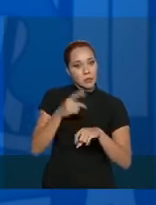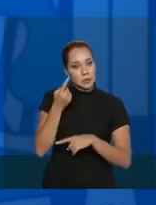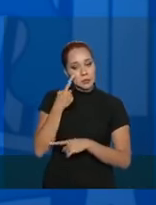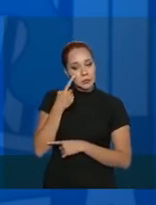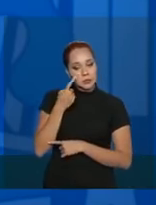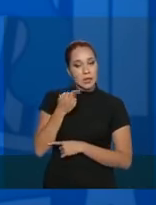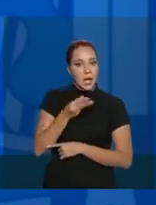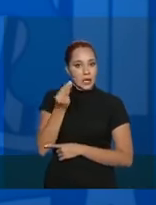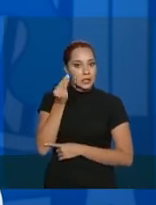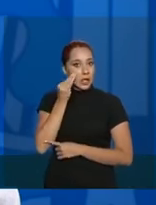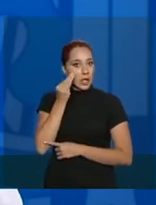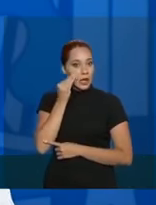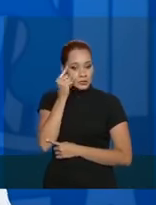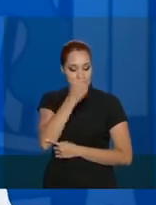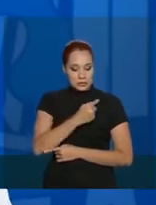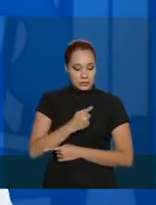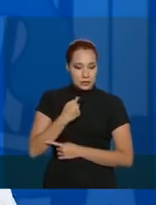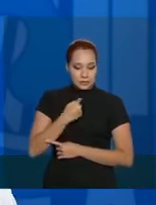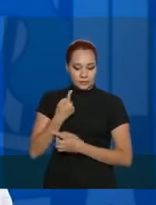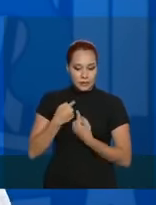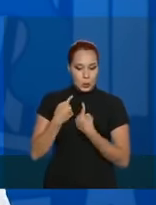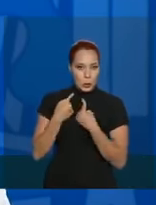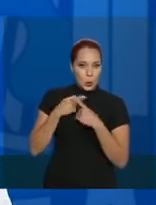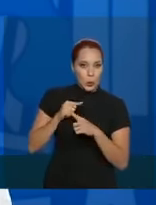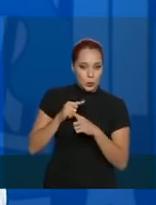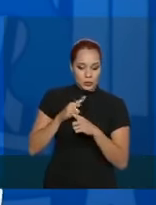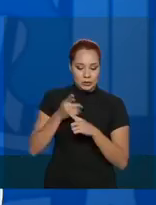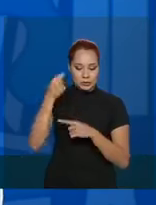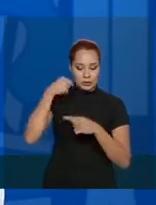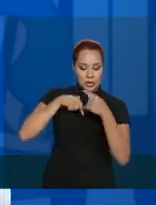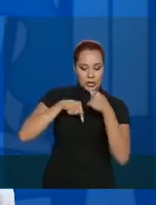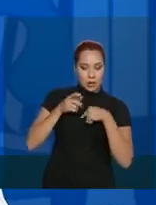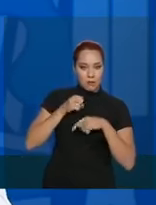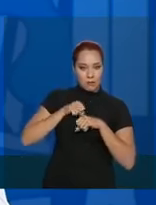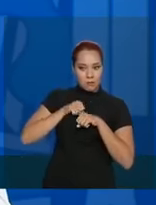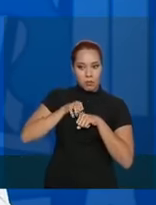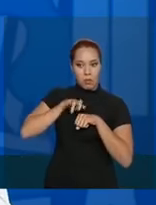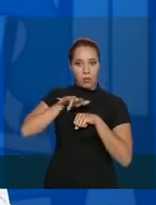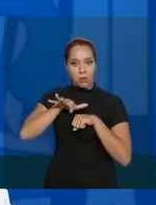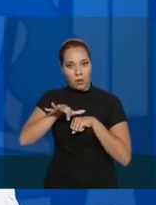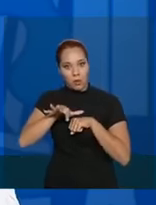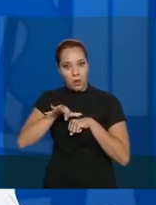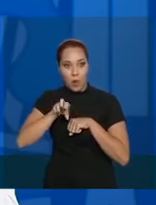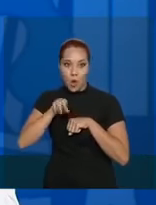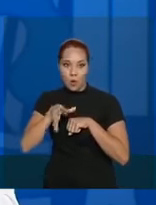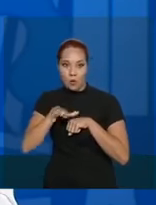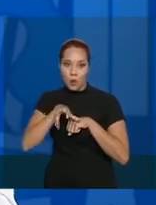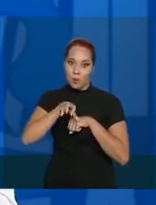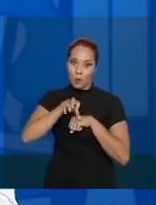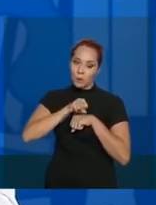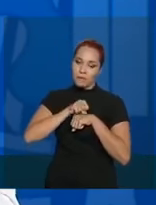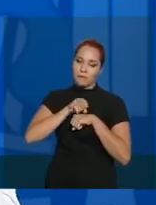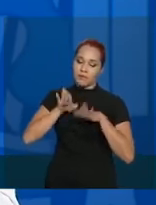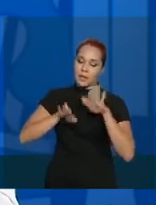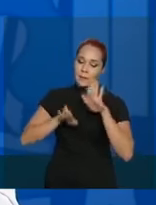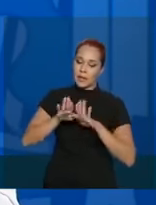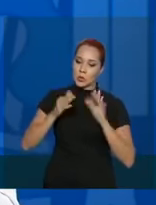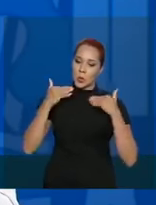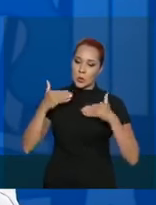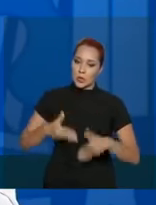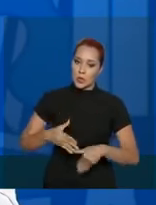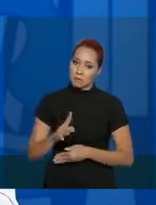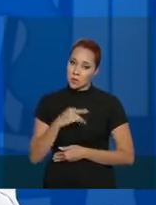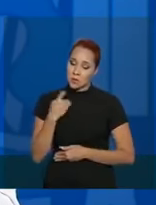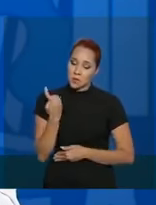Ele nos testa, a gente reage e ele prolifera ou ele adormece, de acordo com a nossa reação. É um